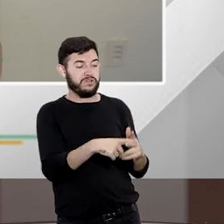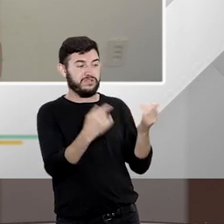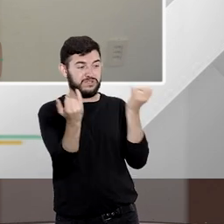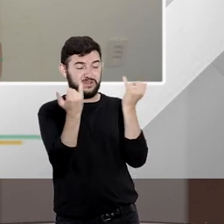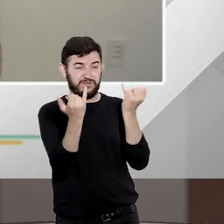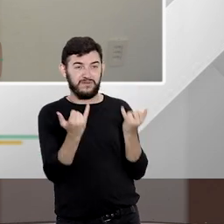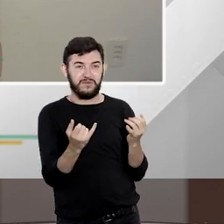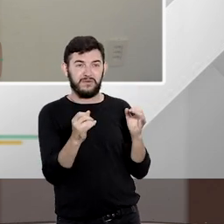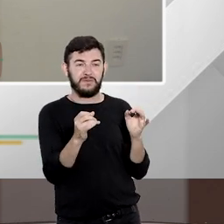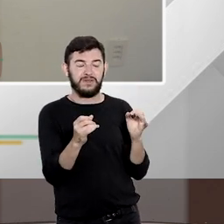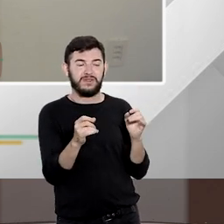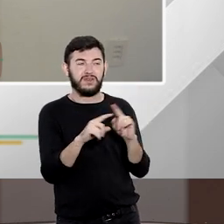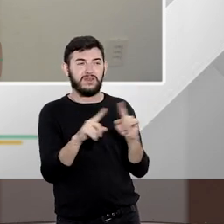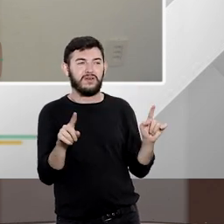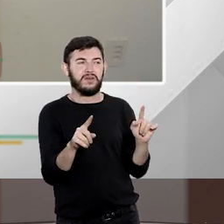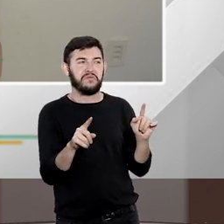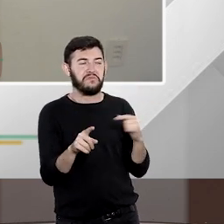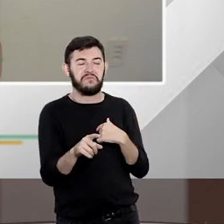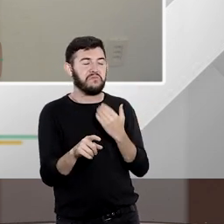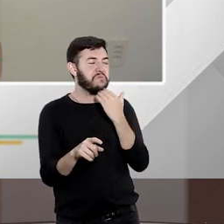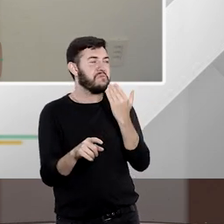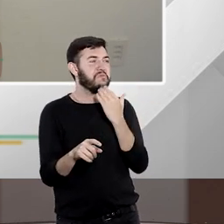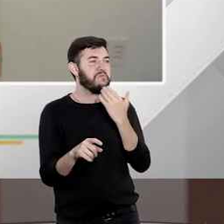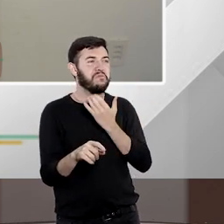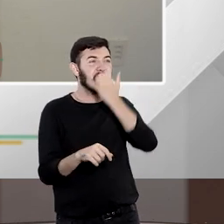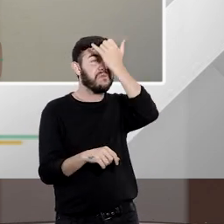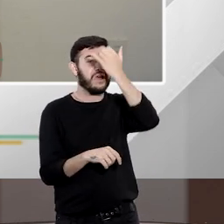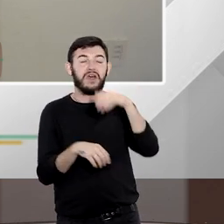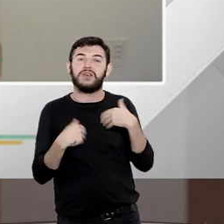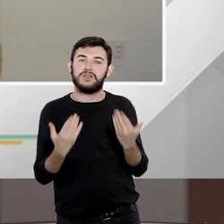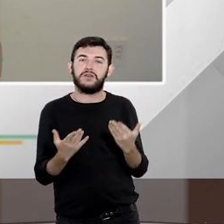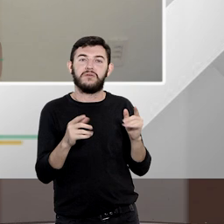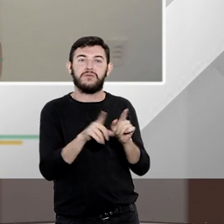informação antes de impetrar o remédio constitucional